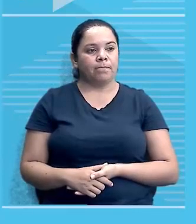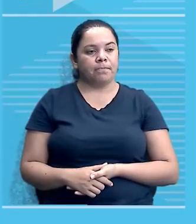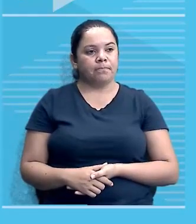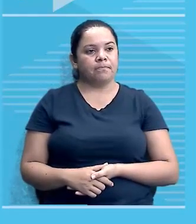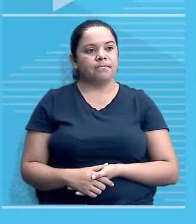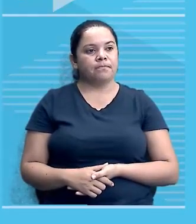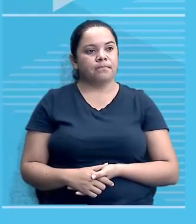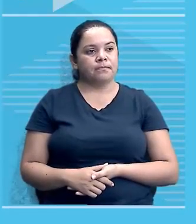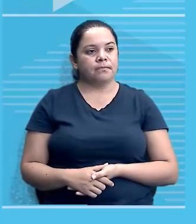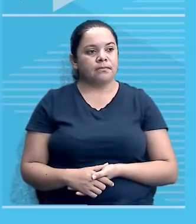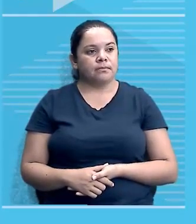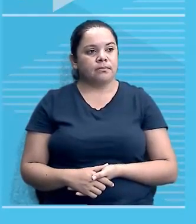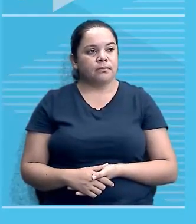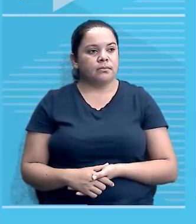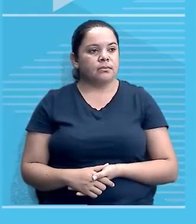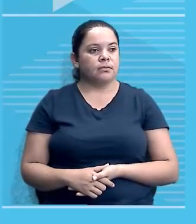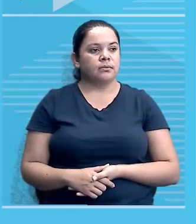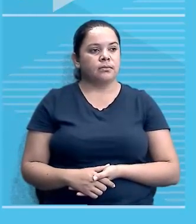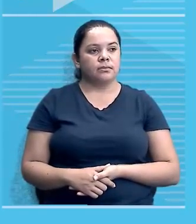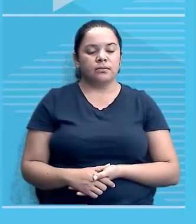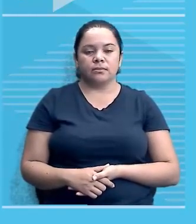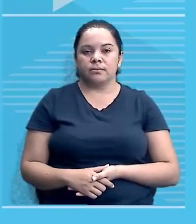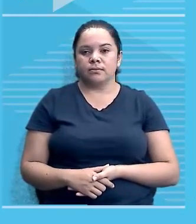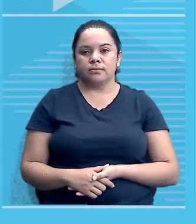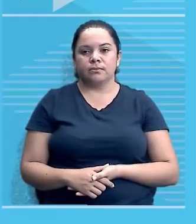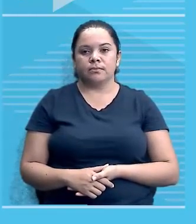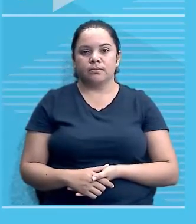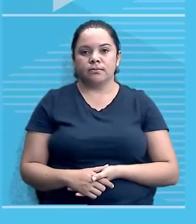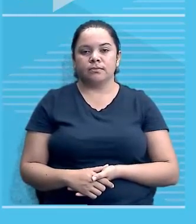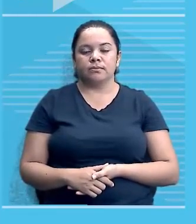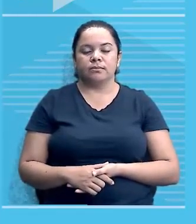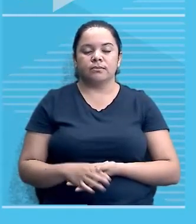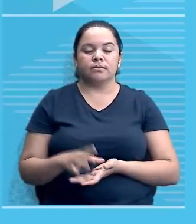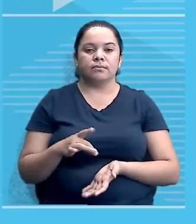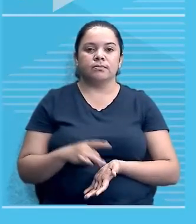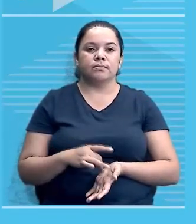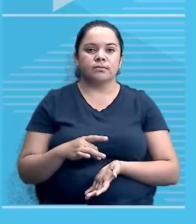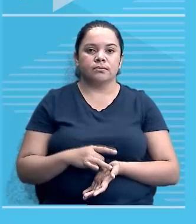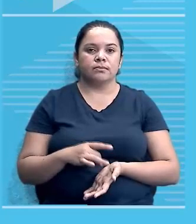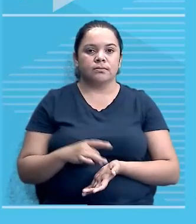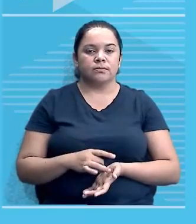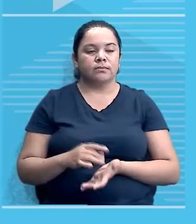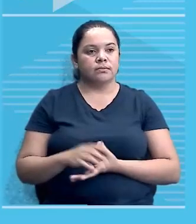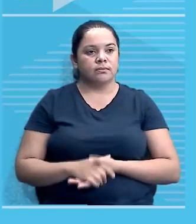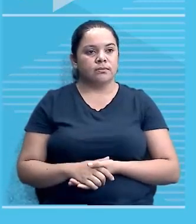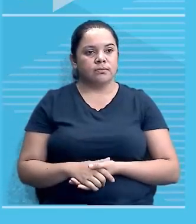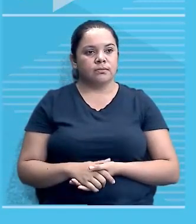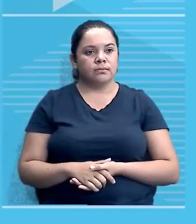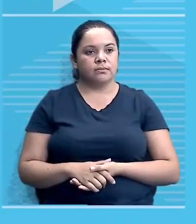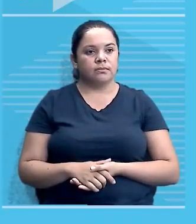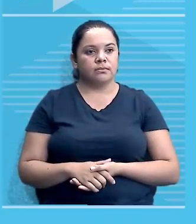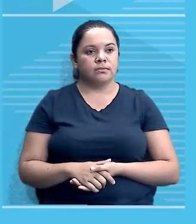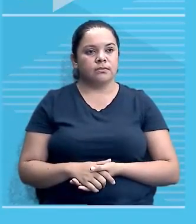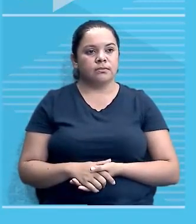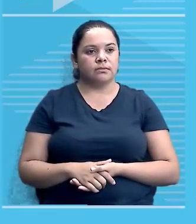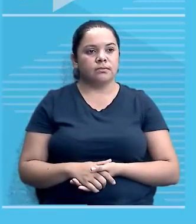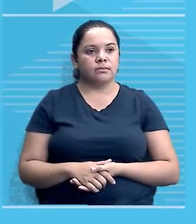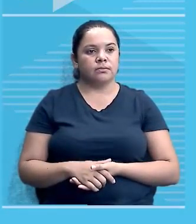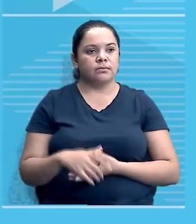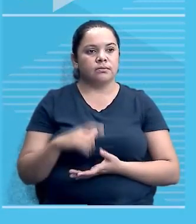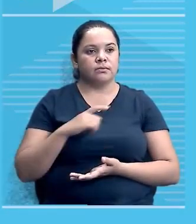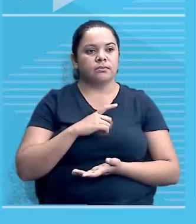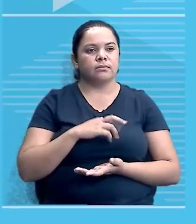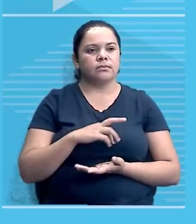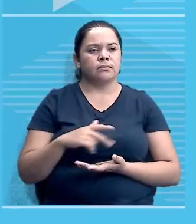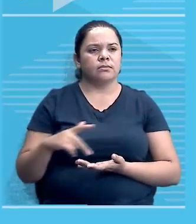particular do rei Leopoldo II da Bélgica. E é verdade. E cometeram tantas atrocidades, tanta